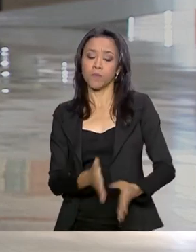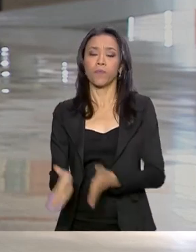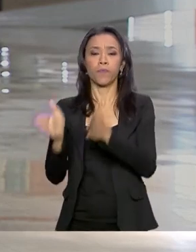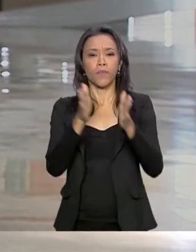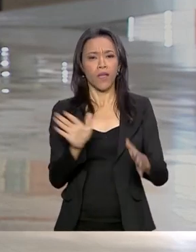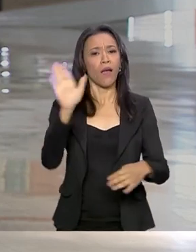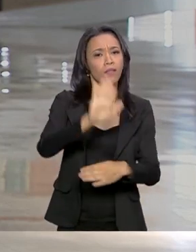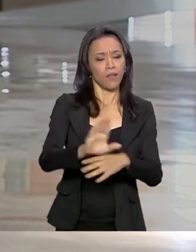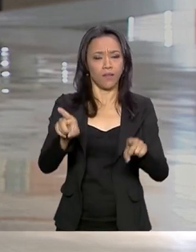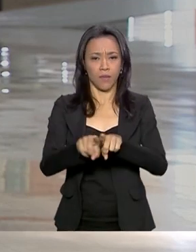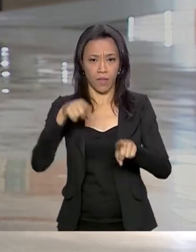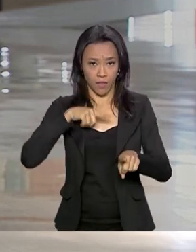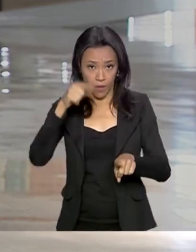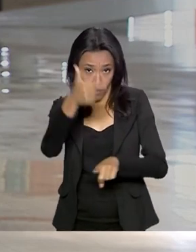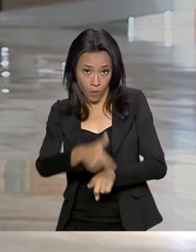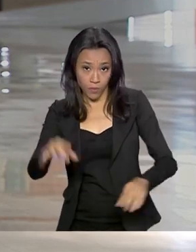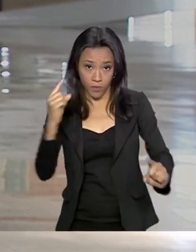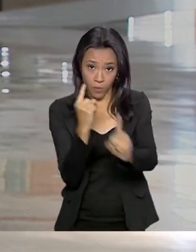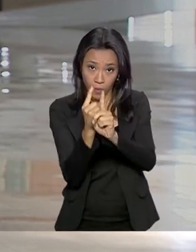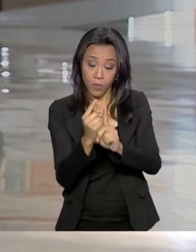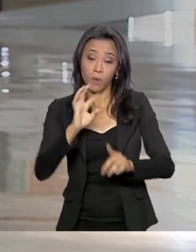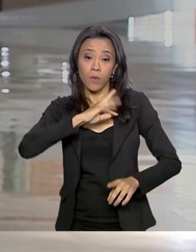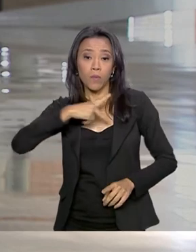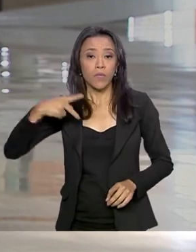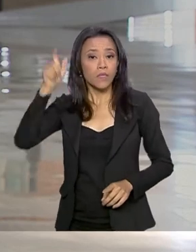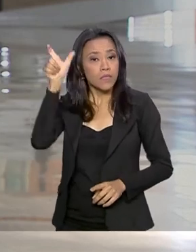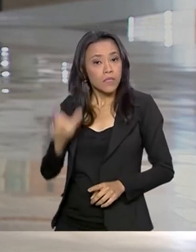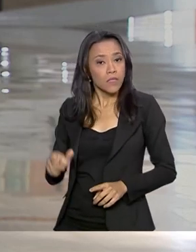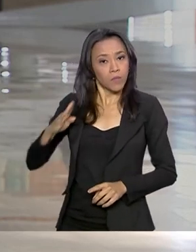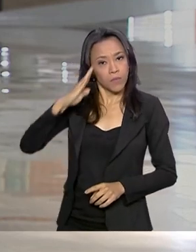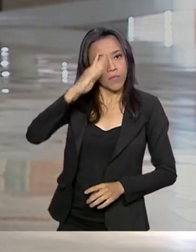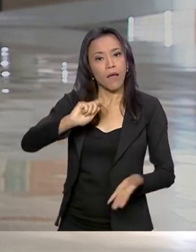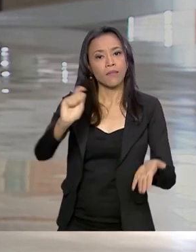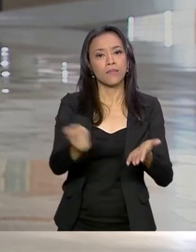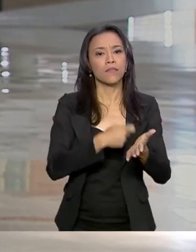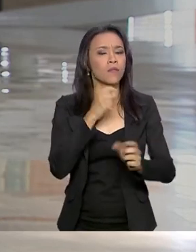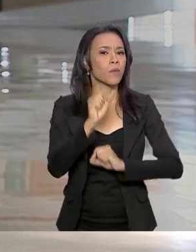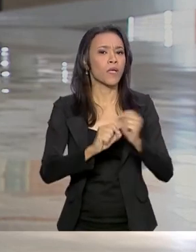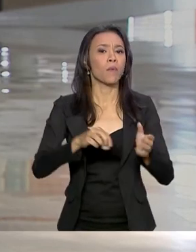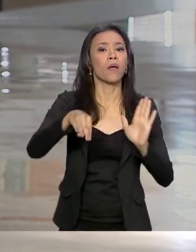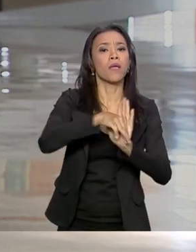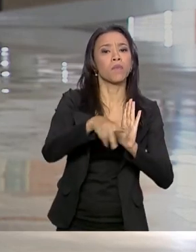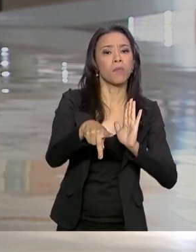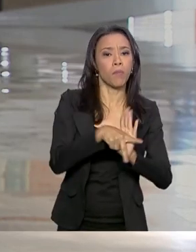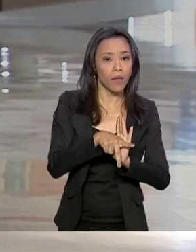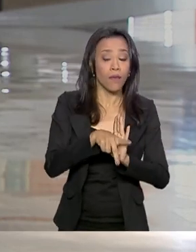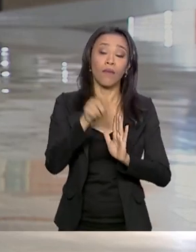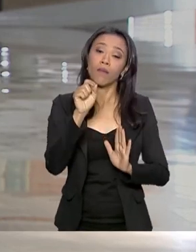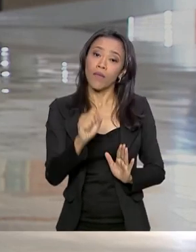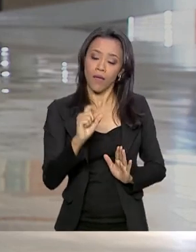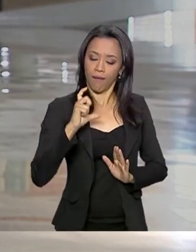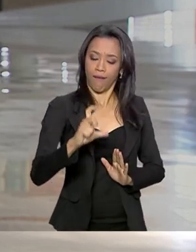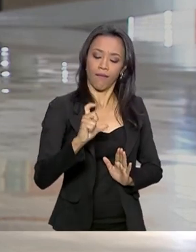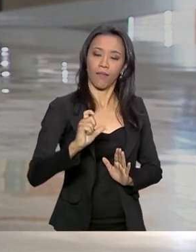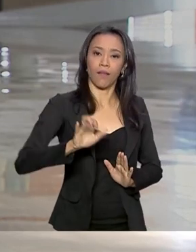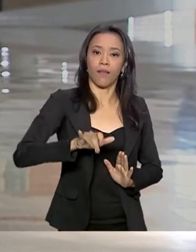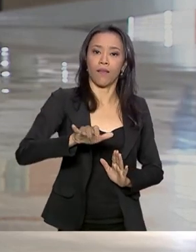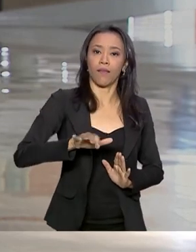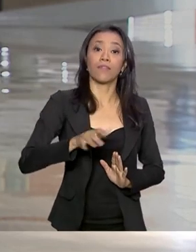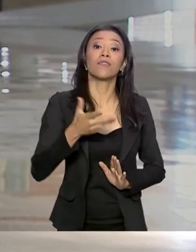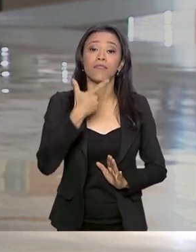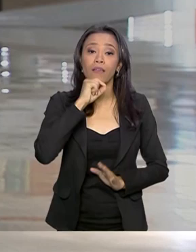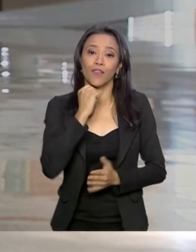Palácio do Planalto, o presidente Jair Bolsonaro assina a medida provisória que institui a carteira digital do estudante.